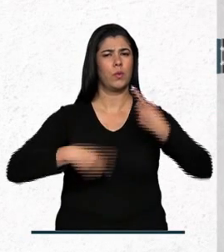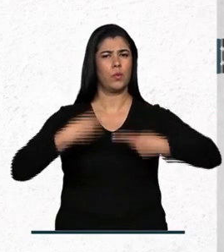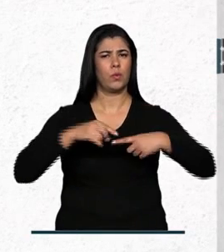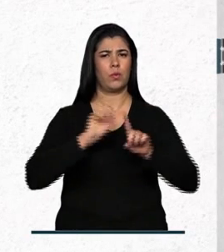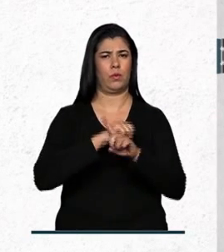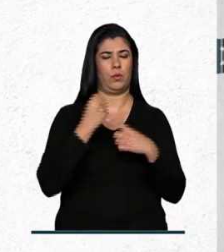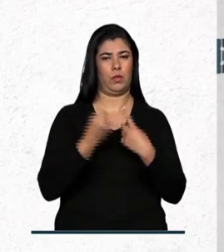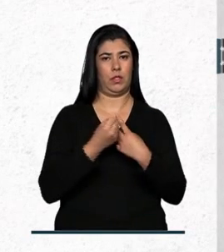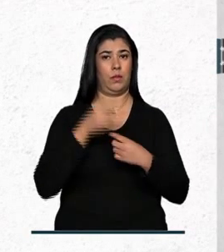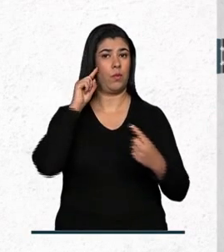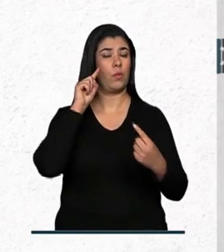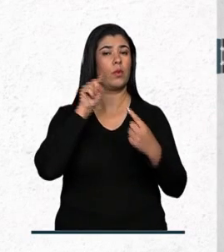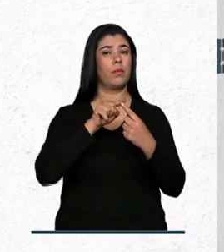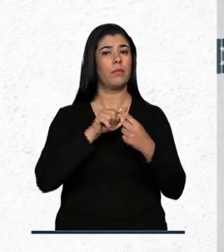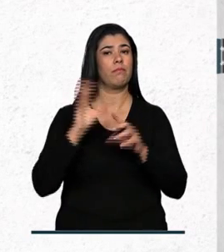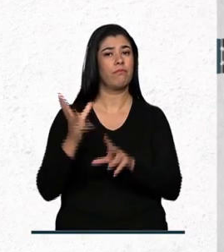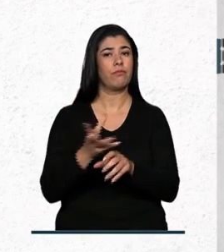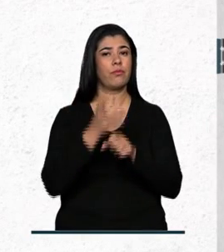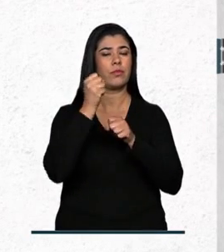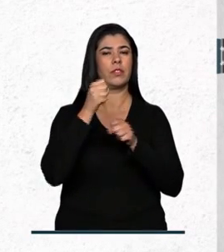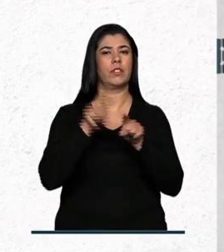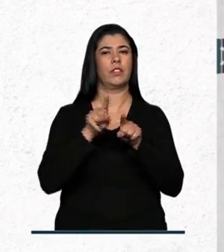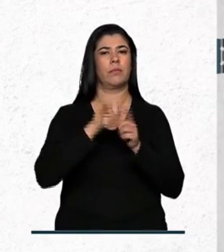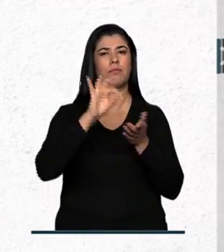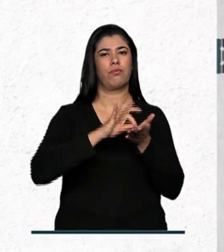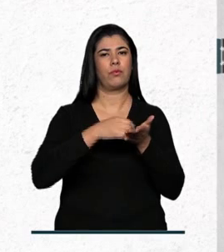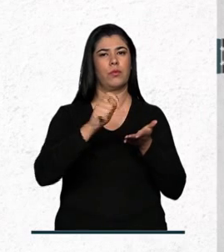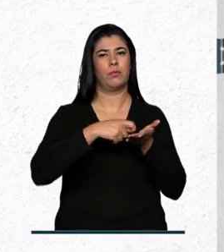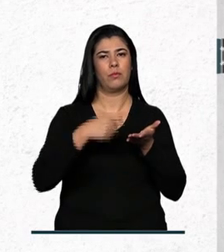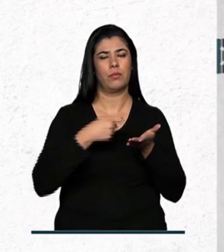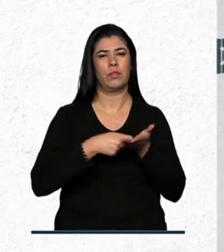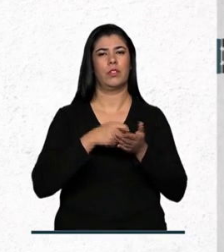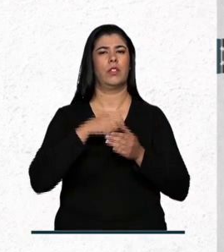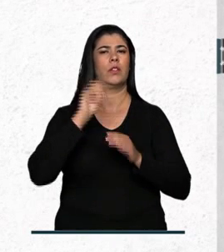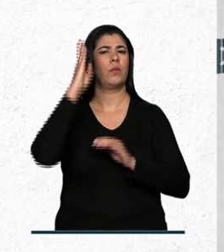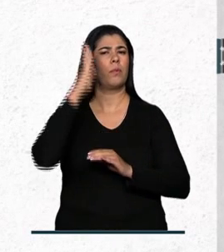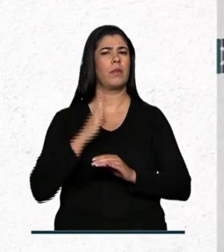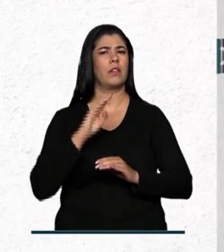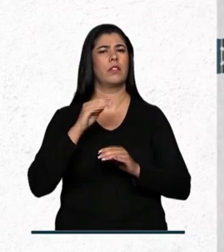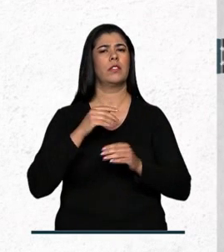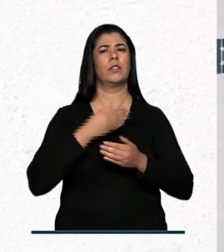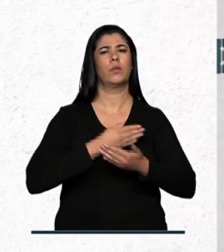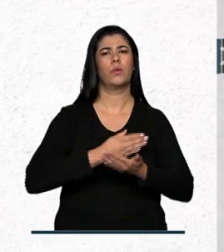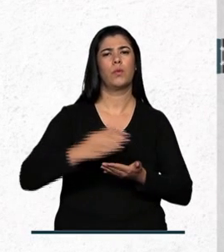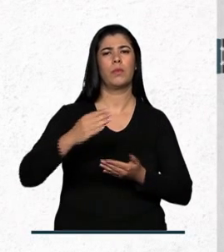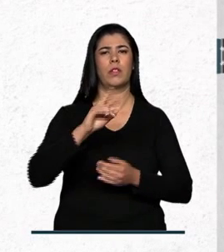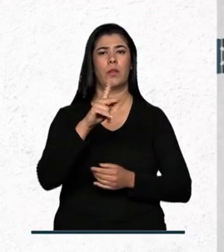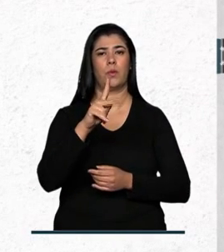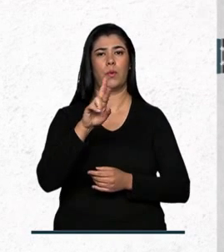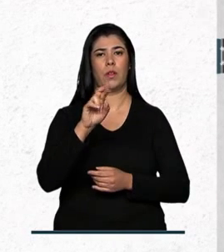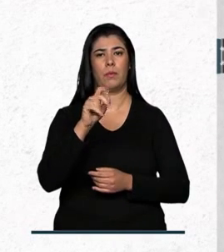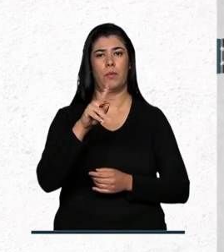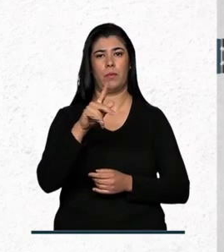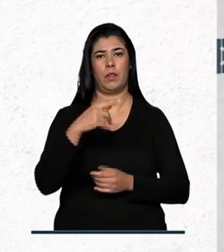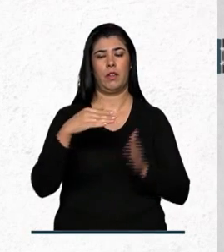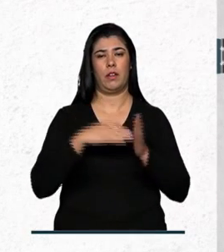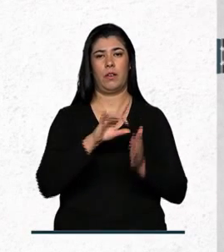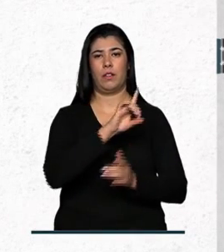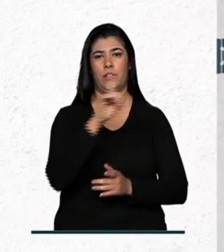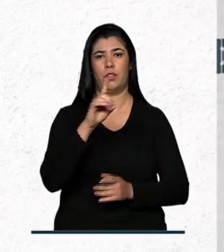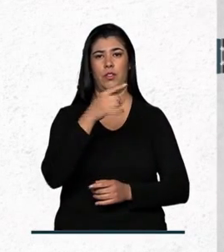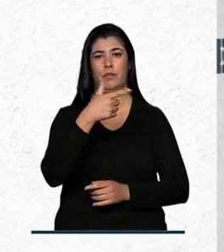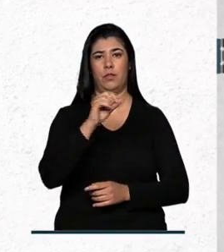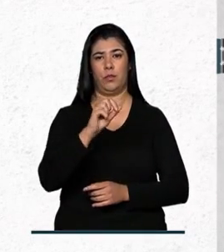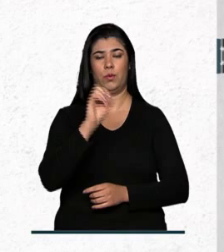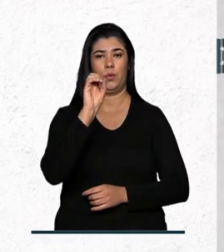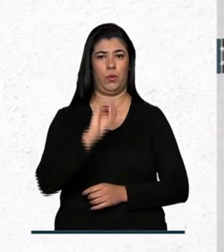O objetivo das obras é resgatar e registrar as memórias do Brasil do período republicano. As chamadas ficam abertas até 28